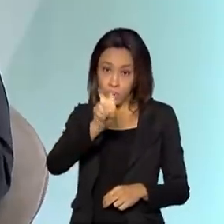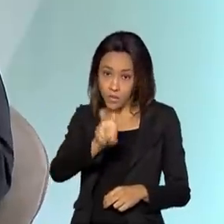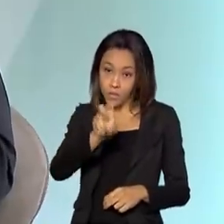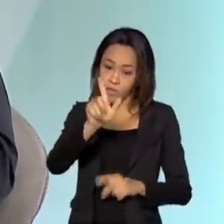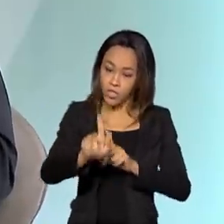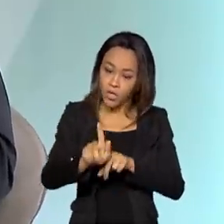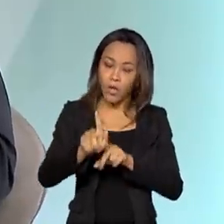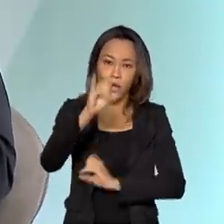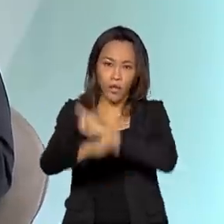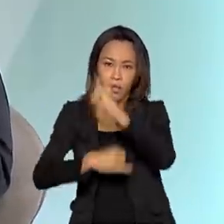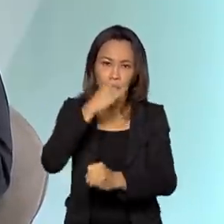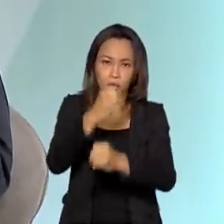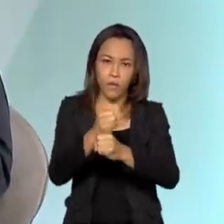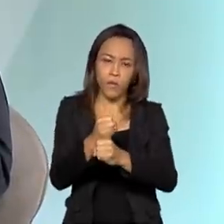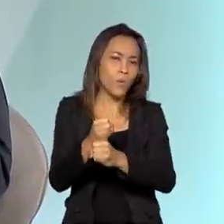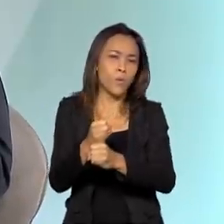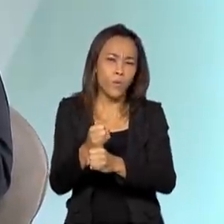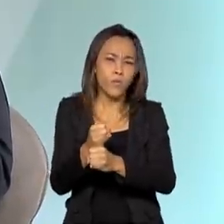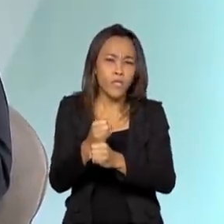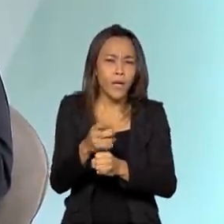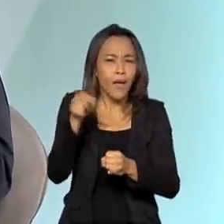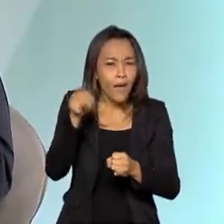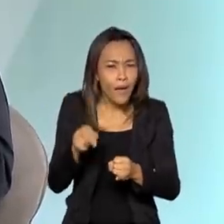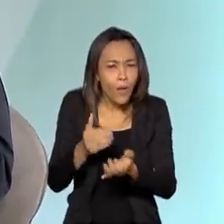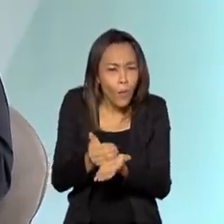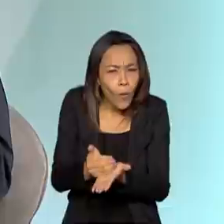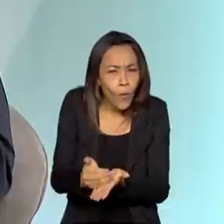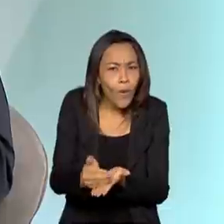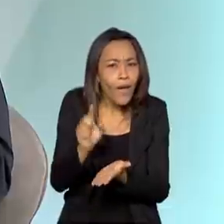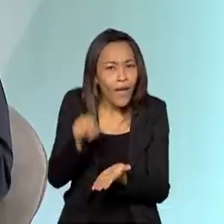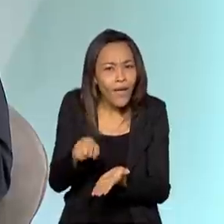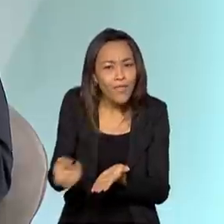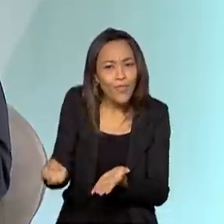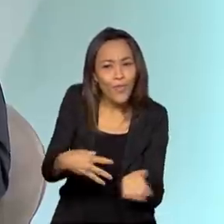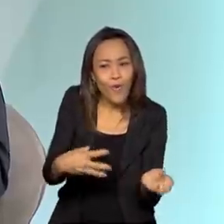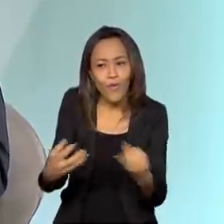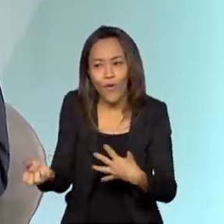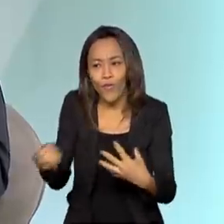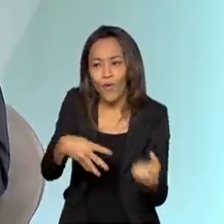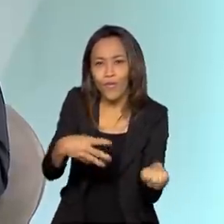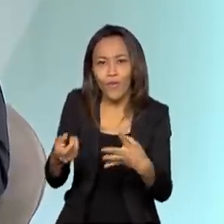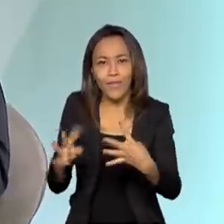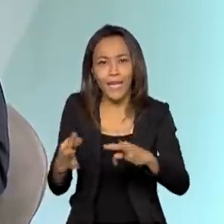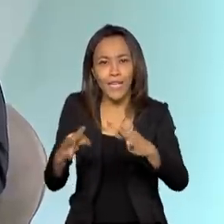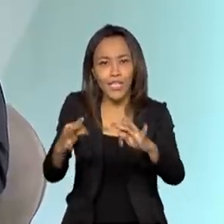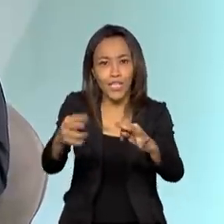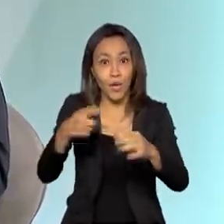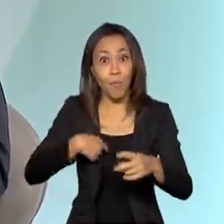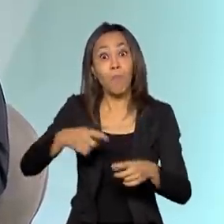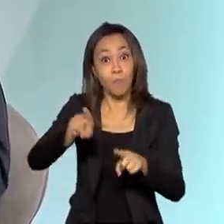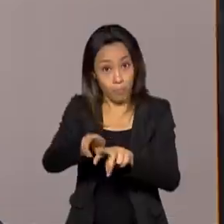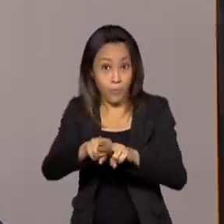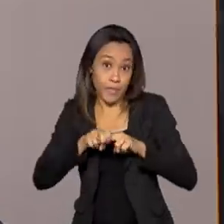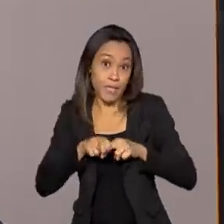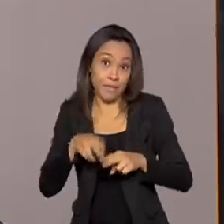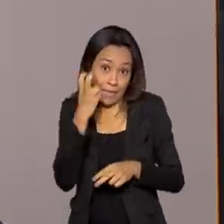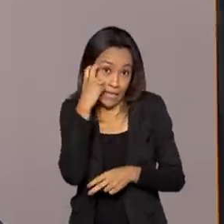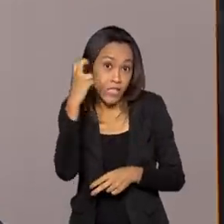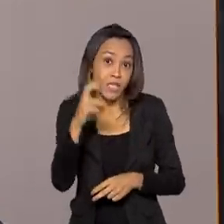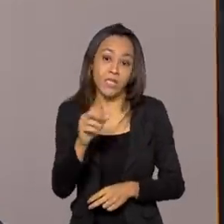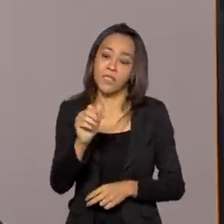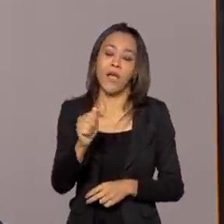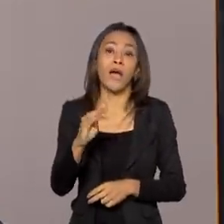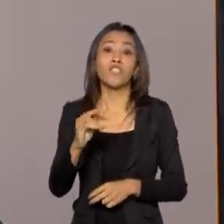uma tecnologia ainda na sua primeira infância, é de fato um catalisador de novas tecnologias, como inteligência artificial, como você mencionou, como